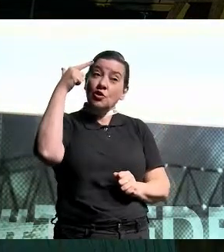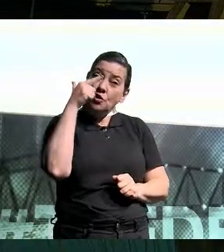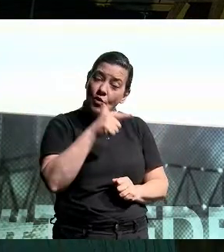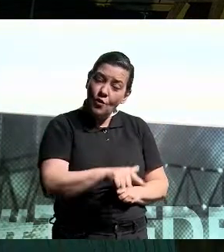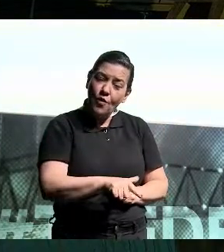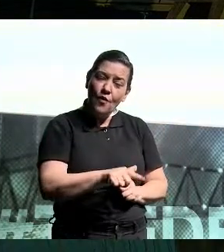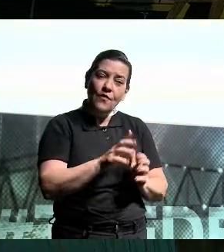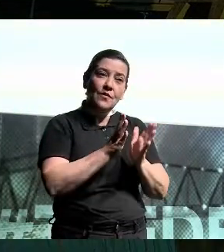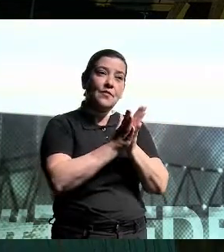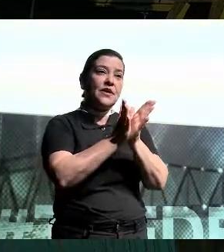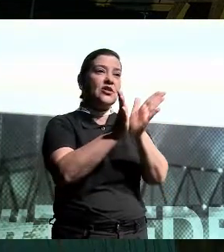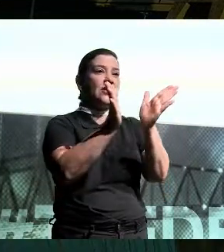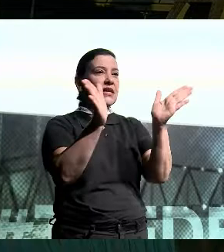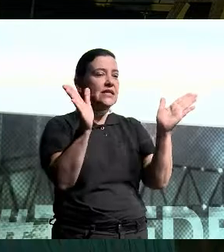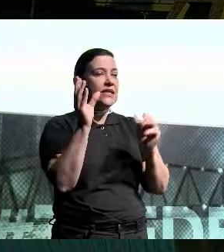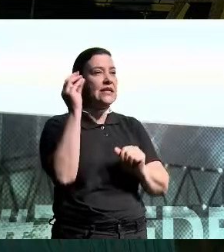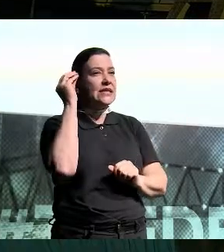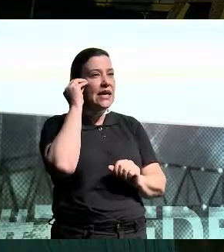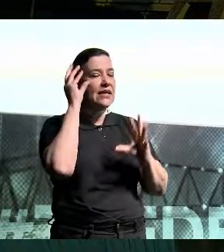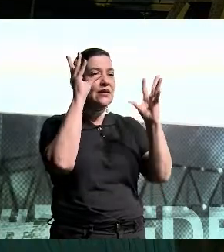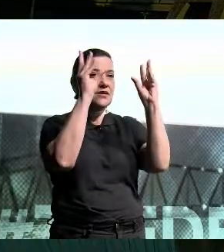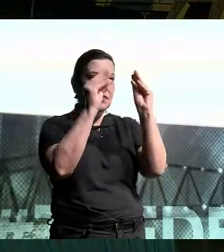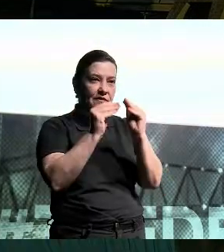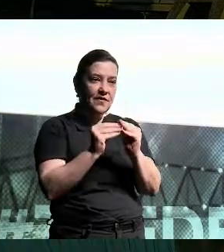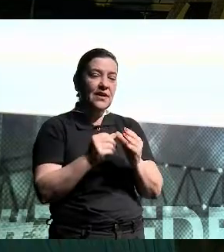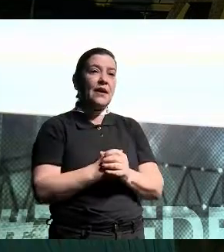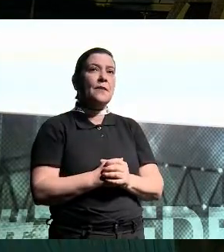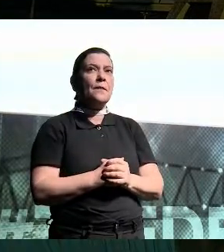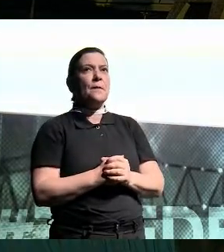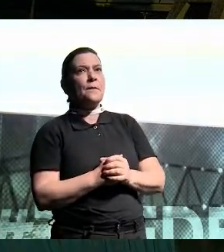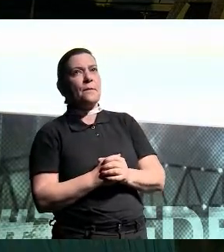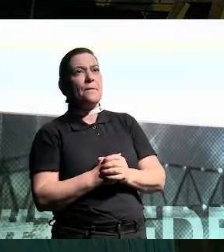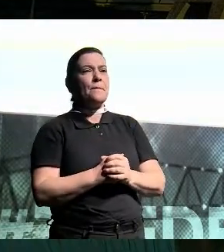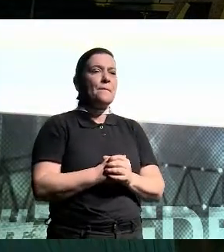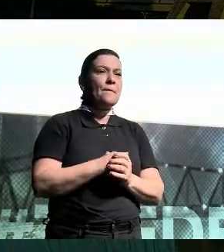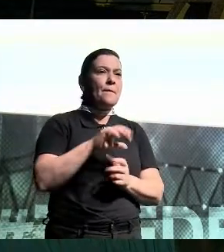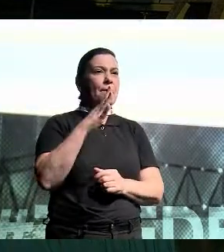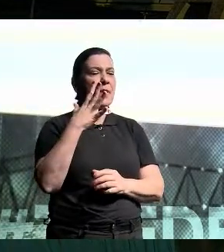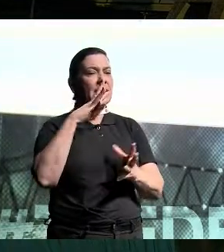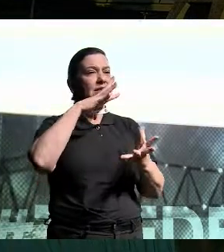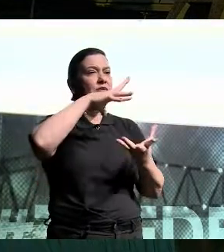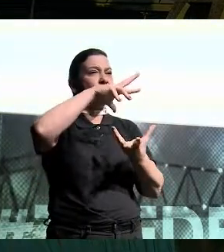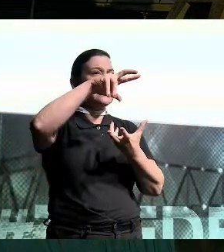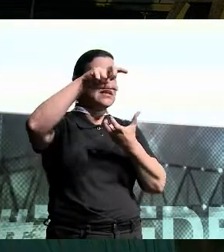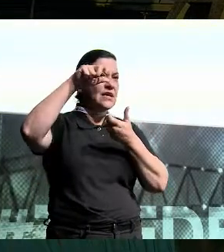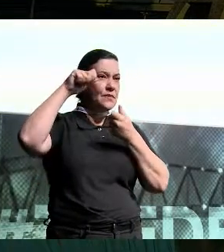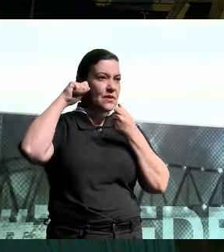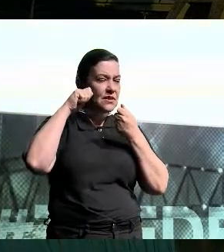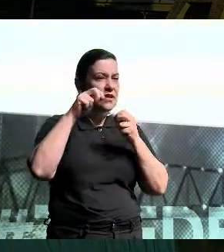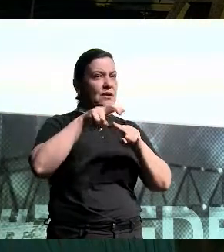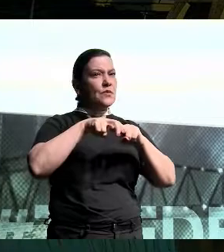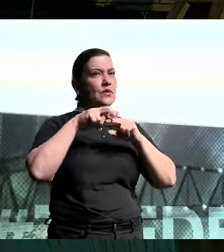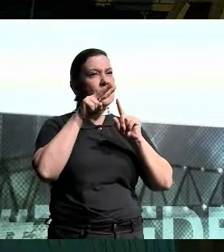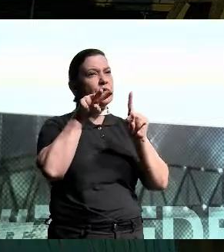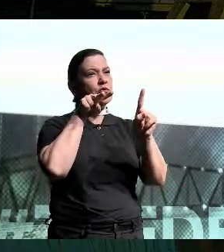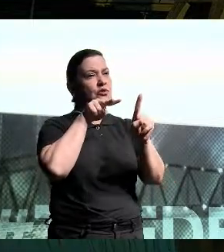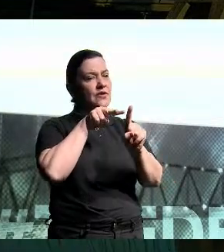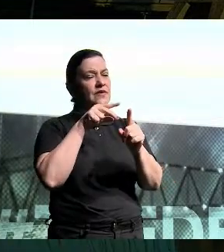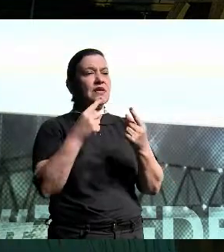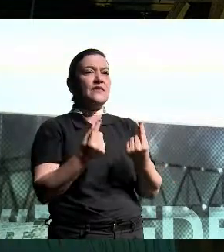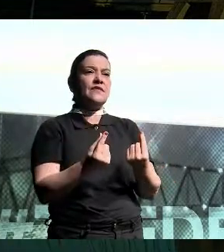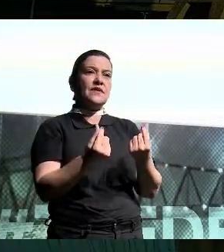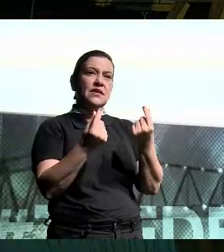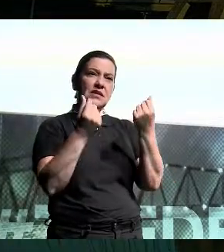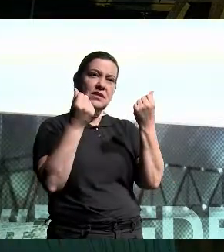forma bem generalista, tentando simplificar, é mais ou menos a sustentabilidade pelo olhar do mercado financeiro, que